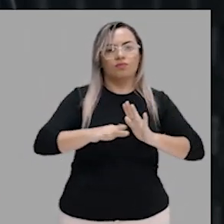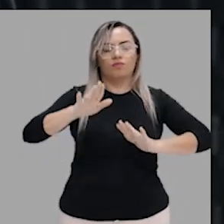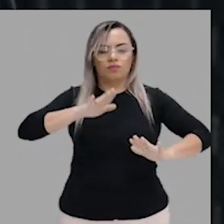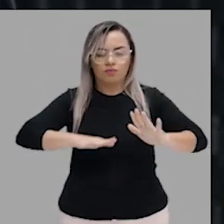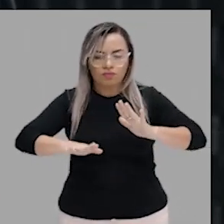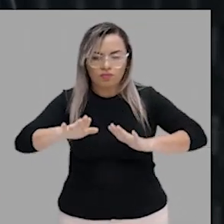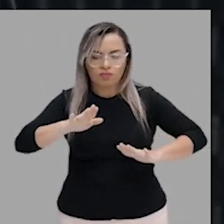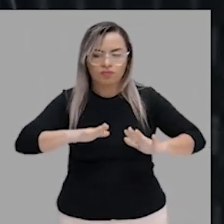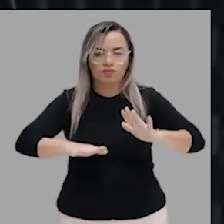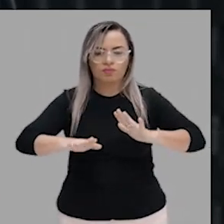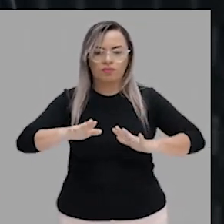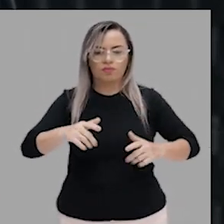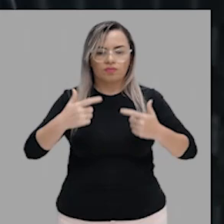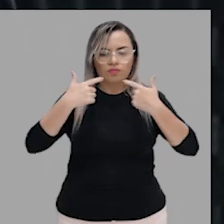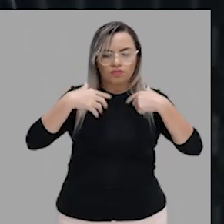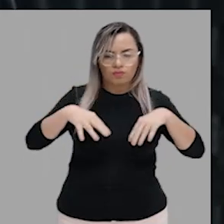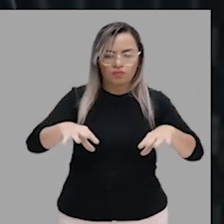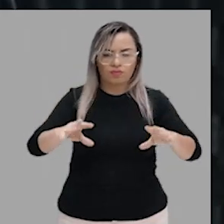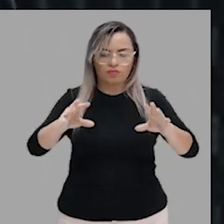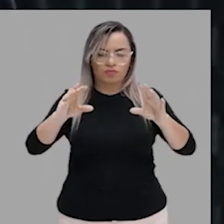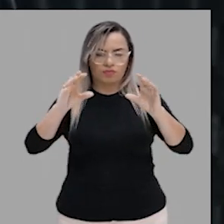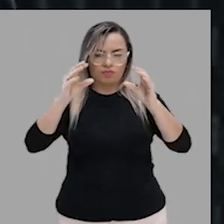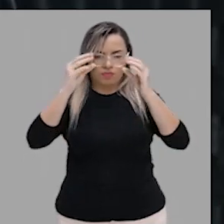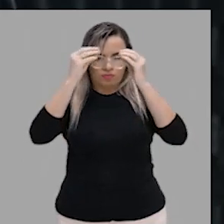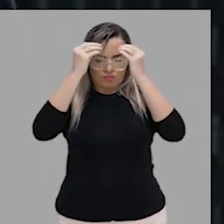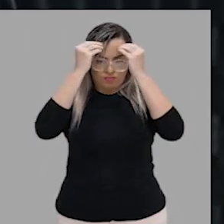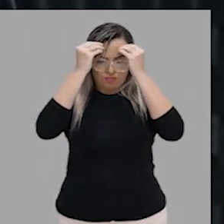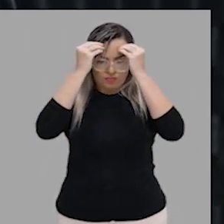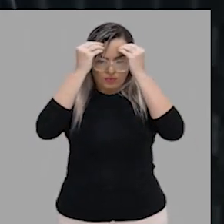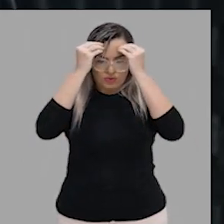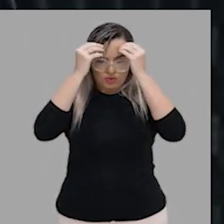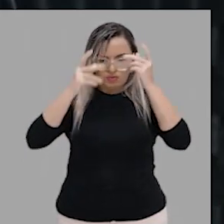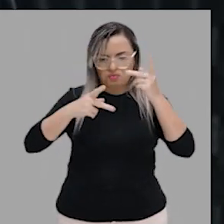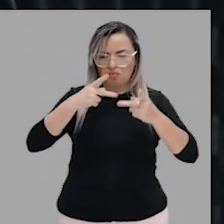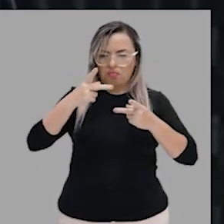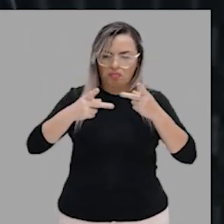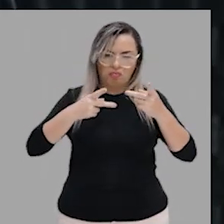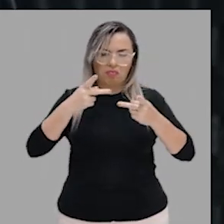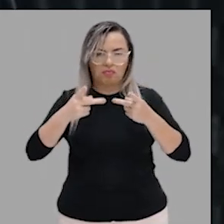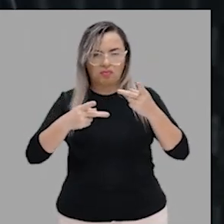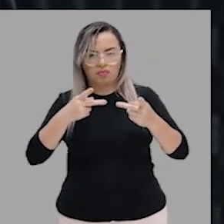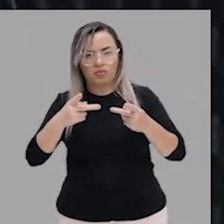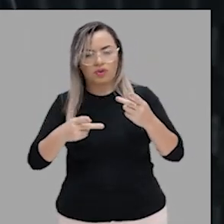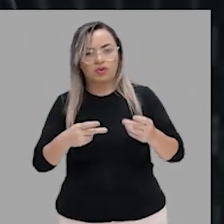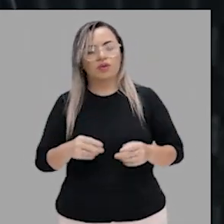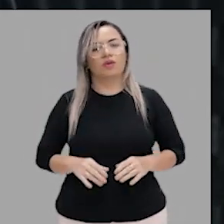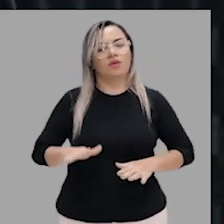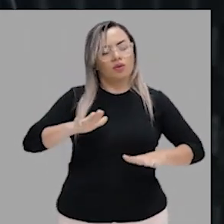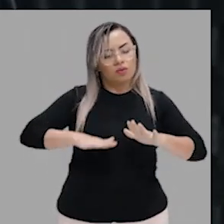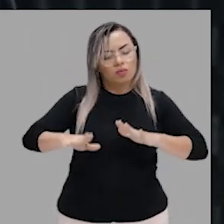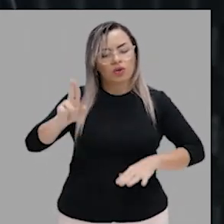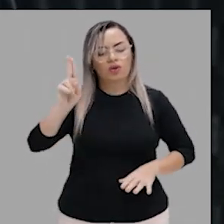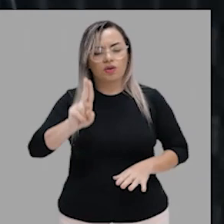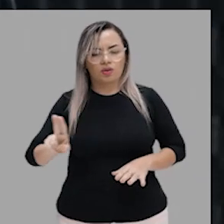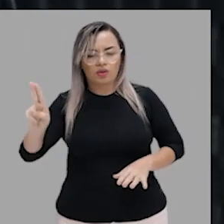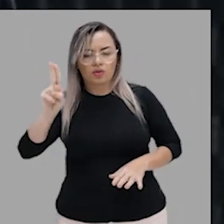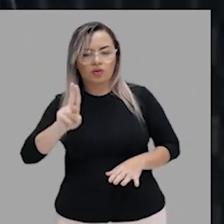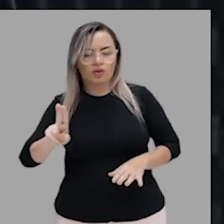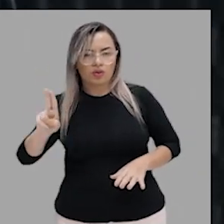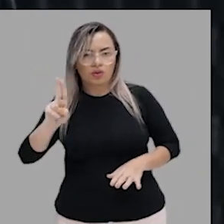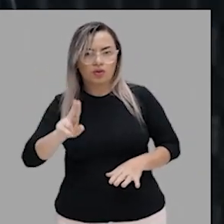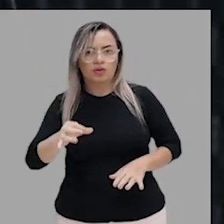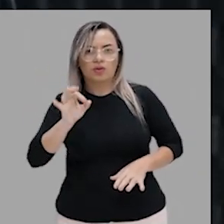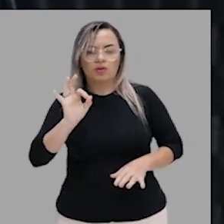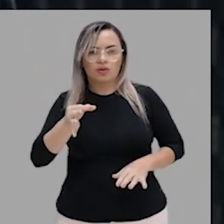a linguagem coloquial. Tome cuidado com o uso da preposição adequado. Uma lembrancinha aqui,